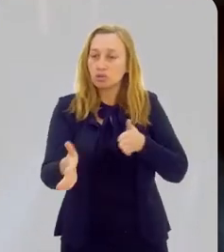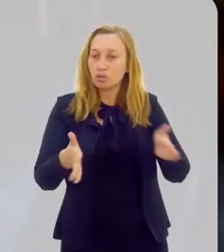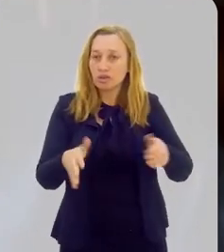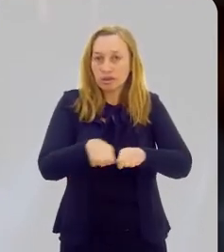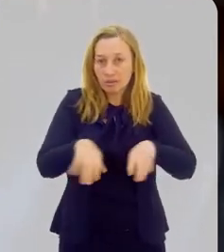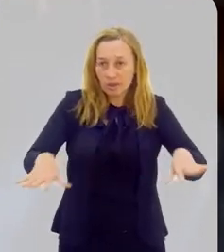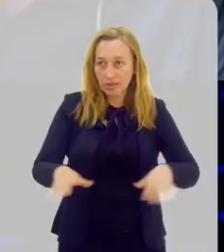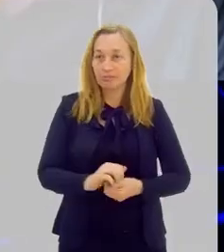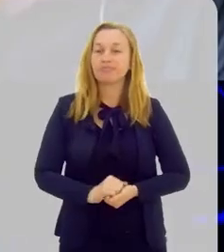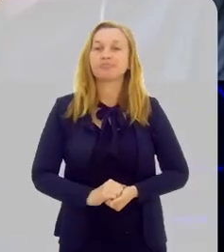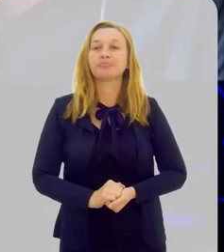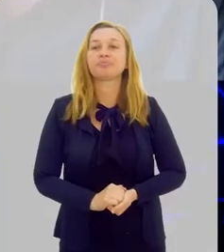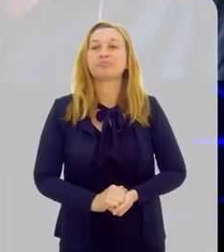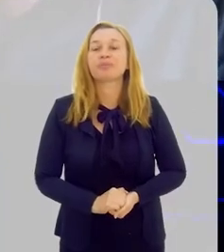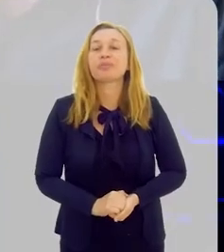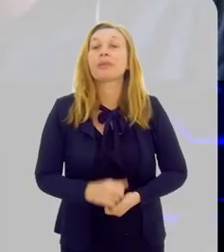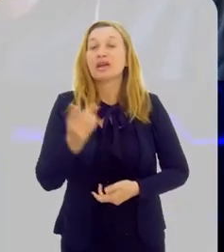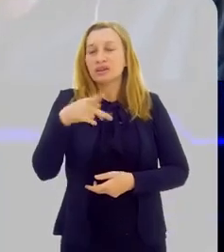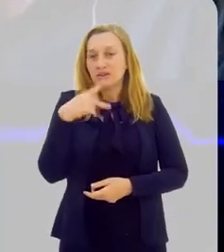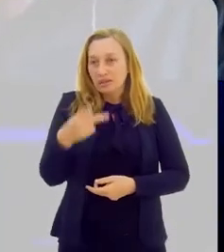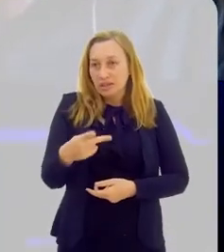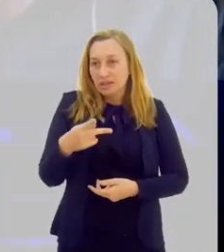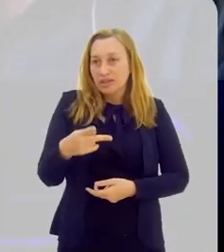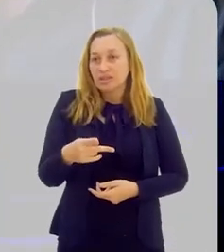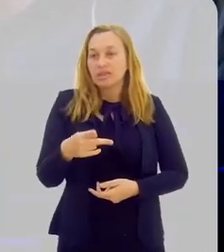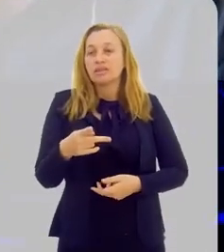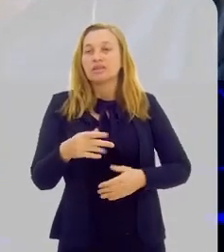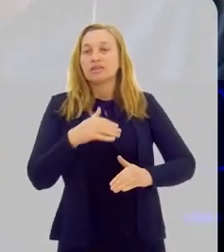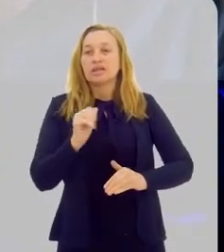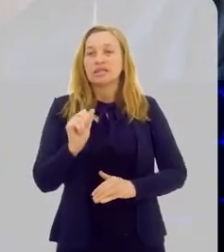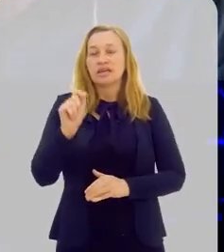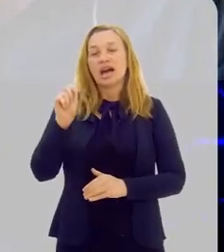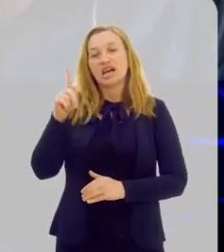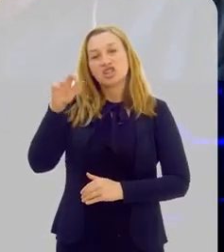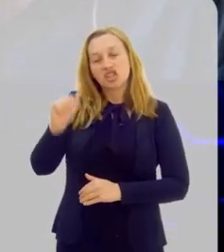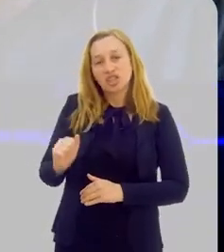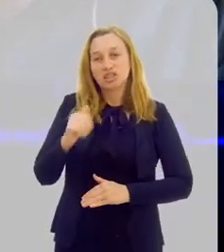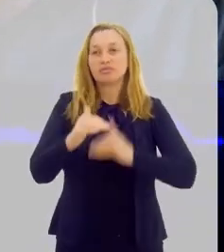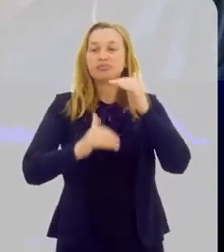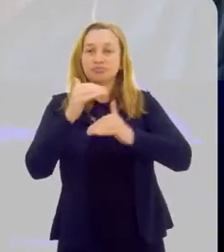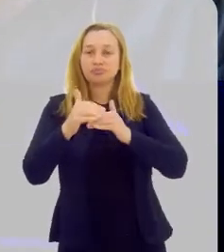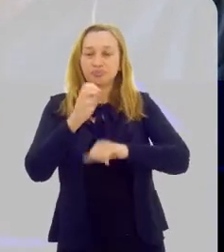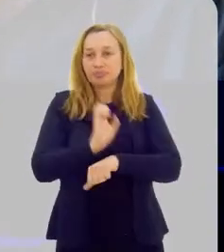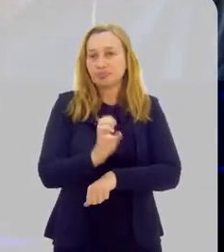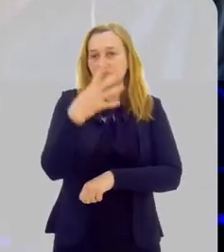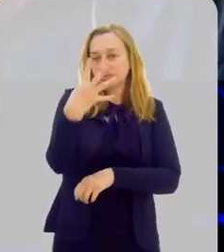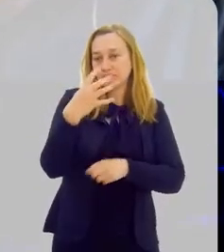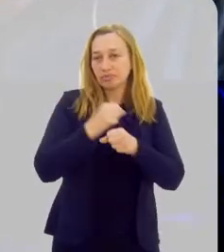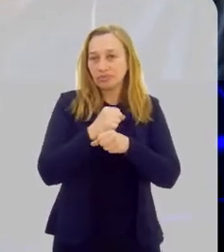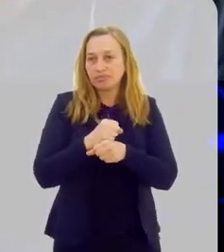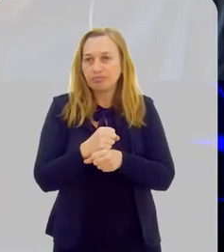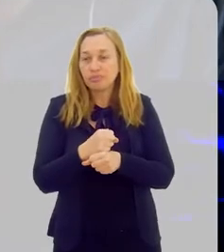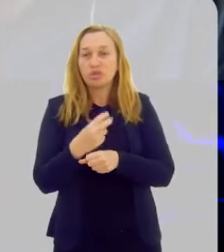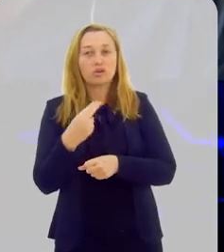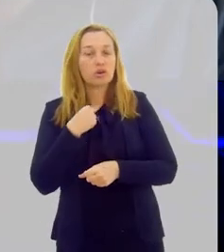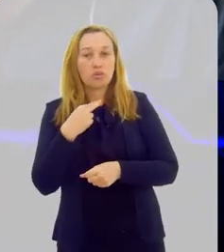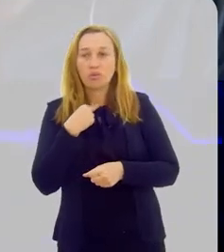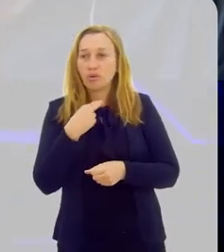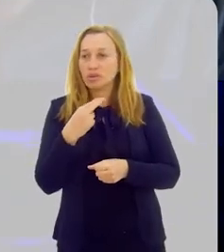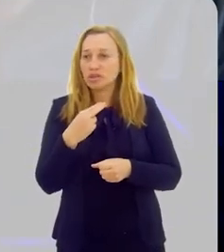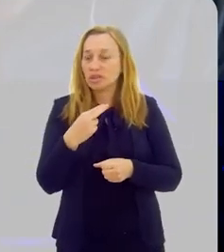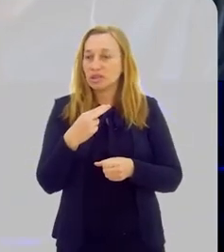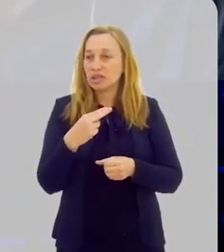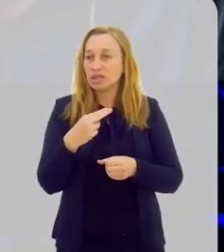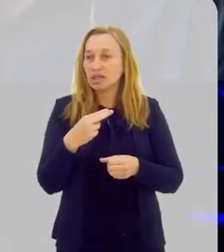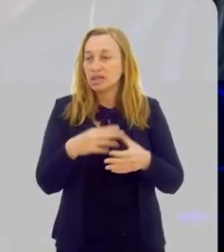no período da pandemia. E aí, falando dessa agenda de desenvolvimento do Estado, nos próximos quatro anos,